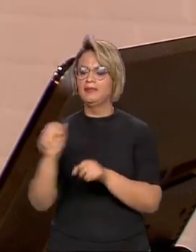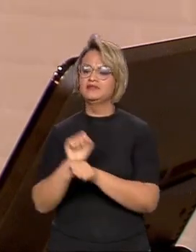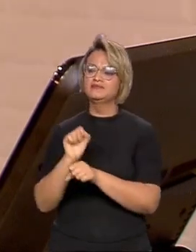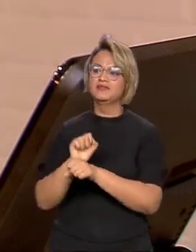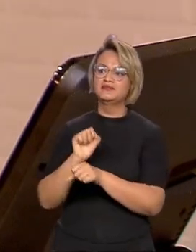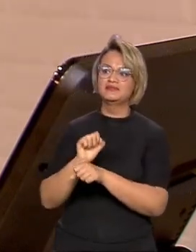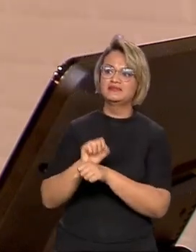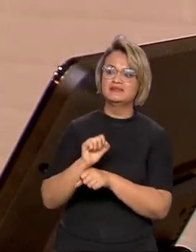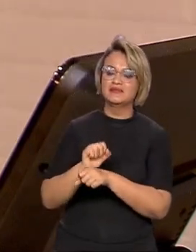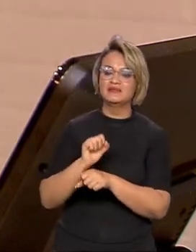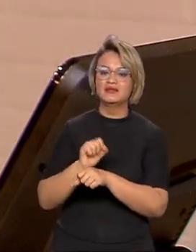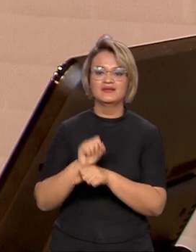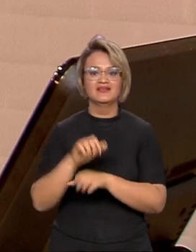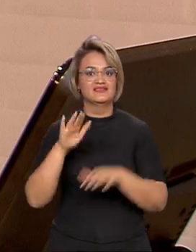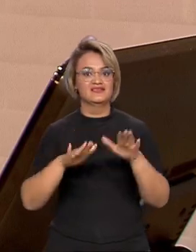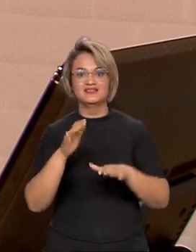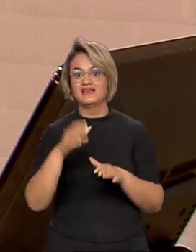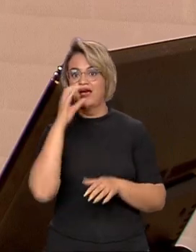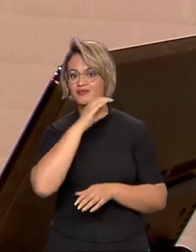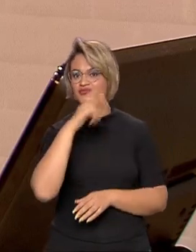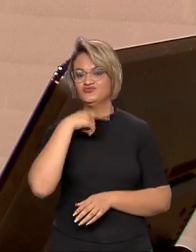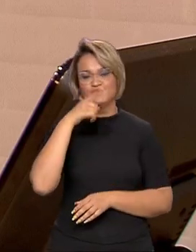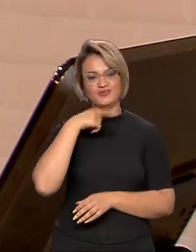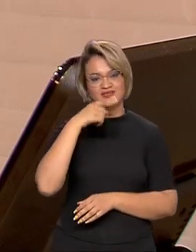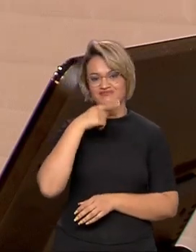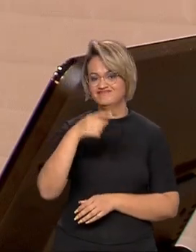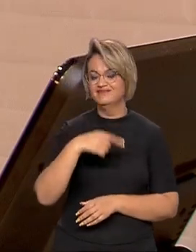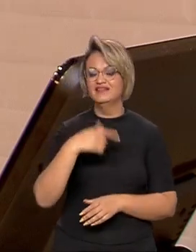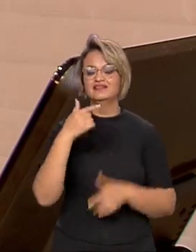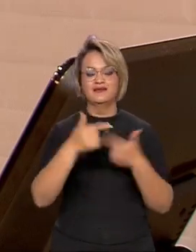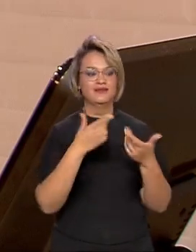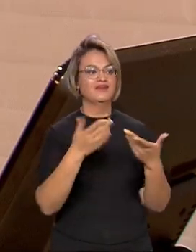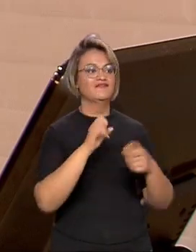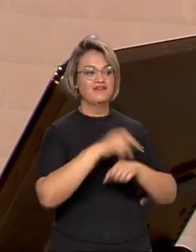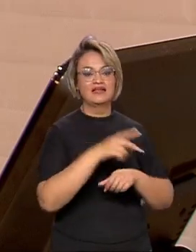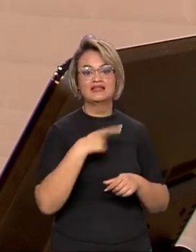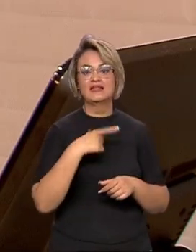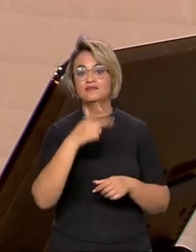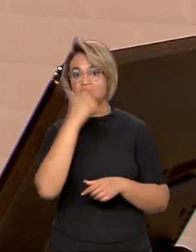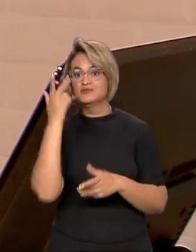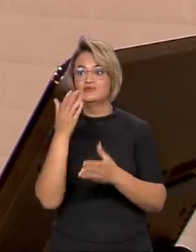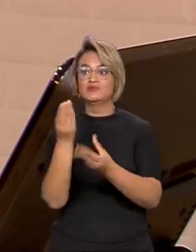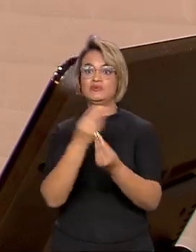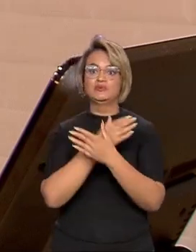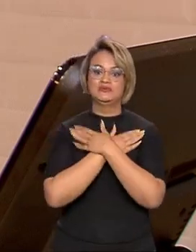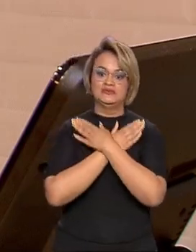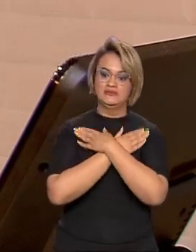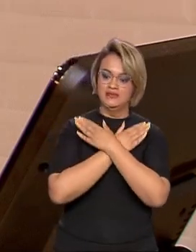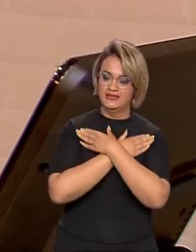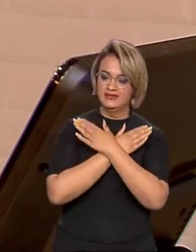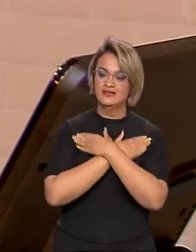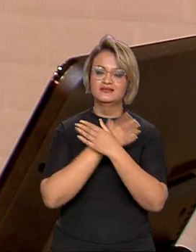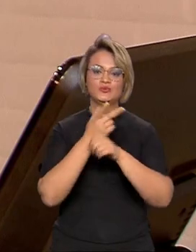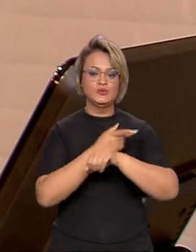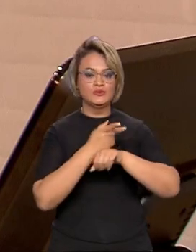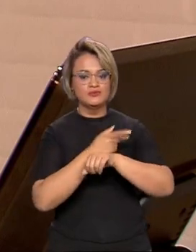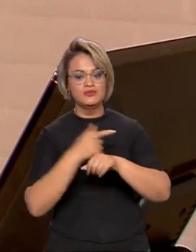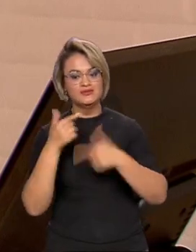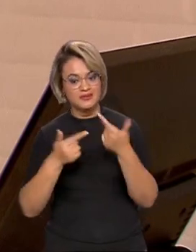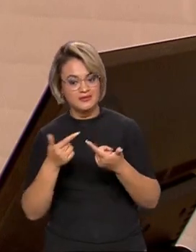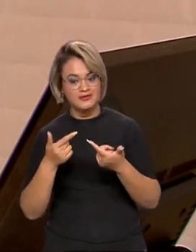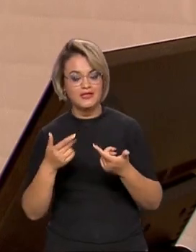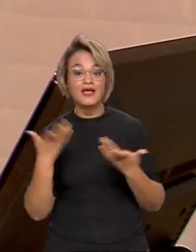amanhã. E muitas vezes não é assim que acontece, porque o mercado de trabalho hoje tem vaga, só que tem muita gente desempregada. E muita gente procurando emprego mesmo.